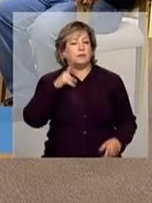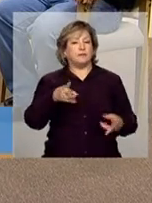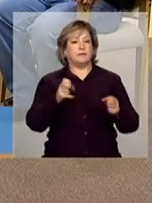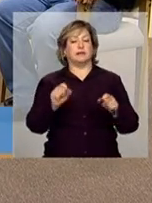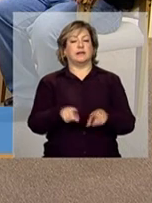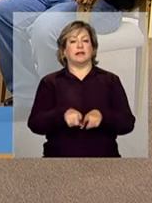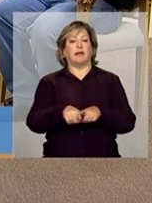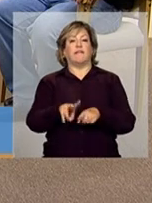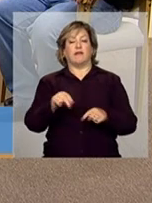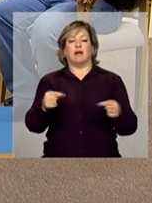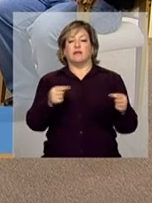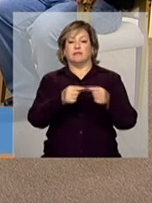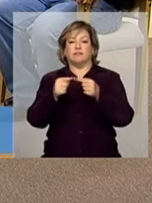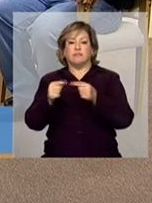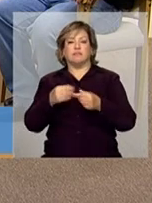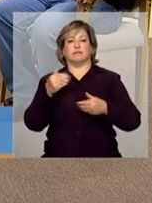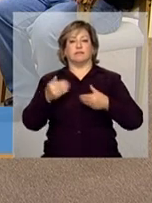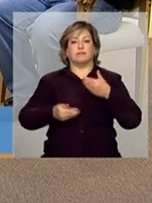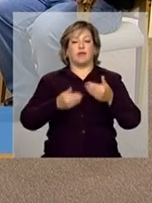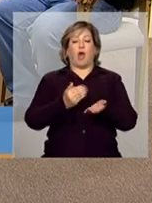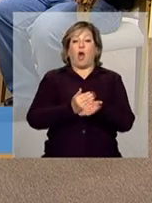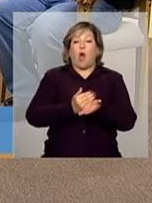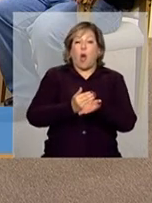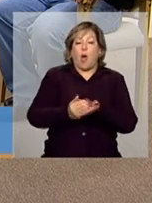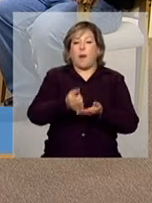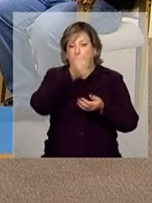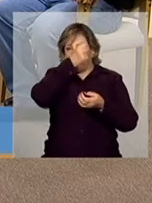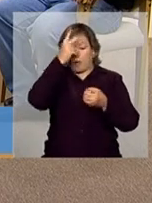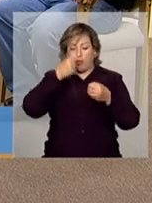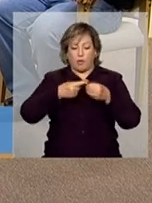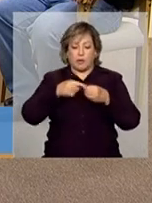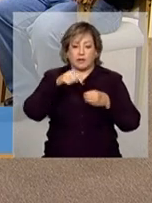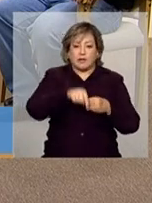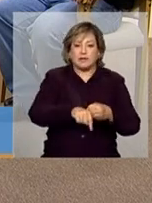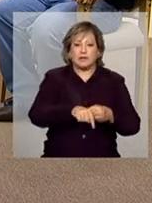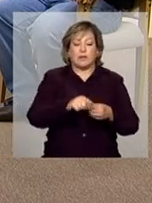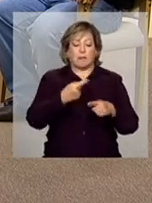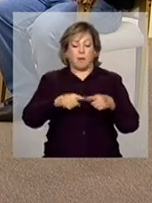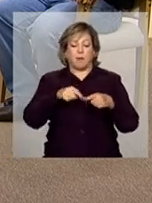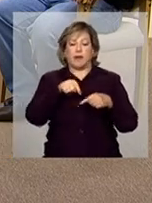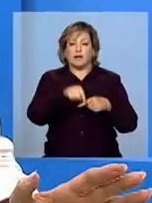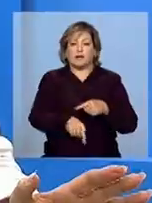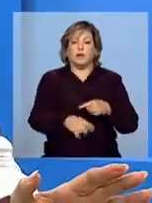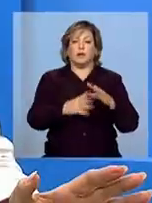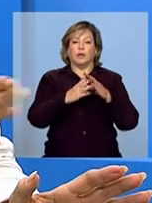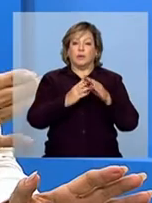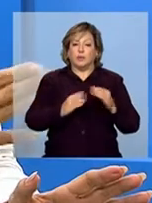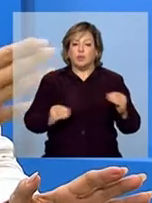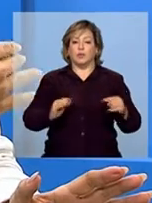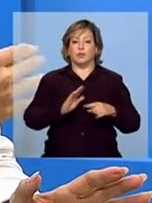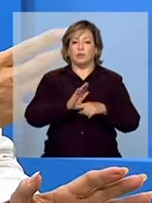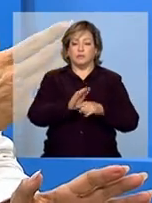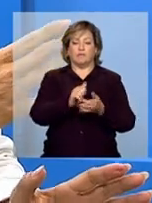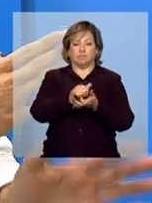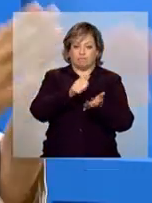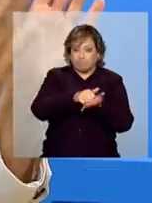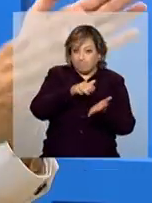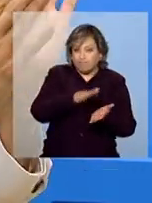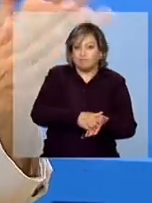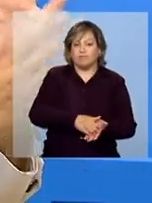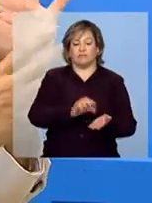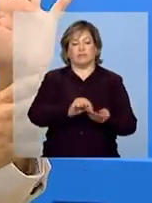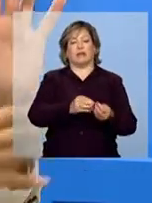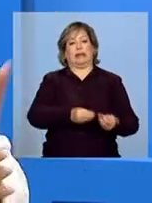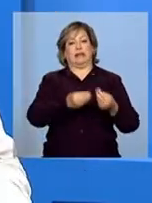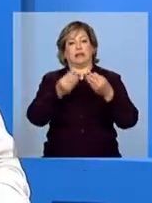alinhavando. Então, começa lá naquele município, aquele problema, ele vai sendo registrado e encaminhado